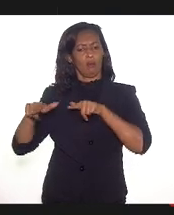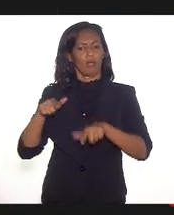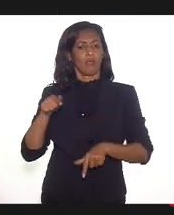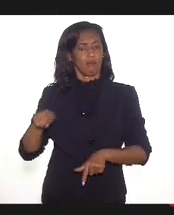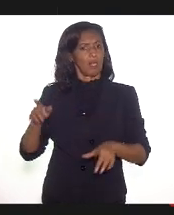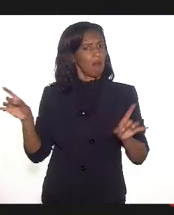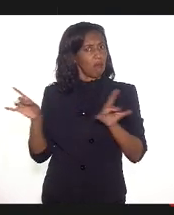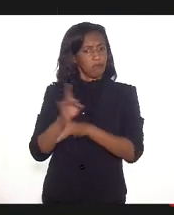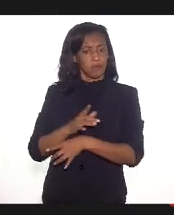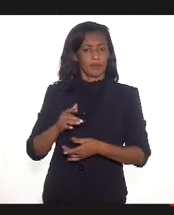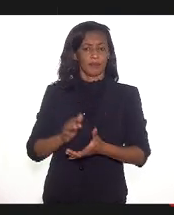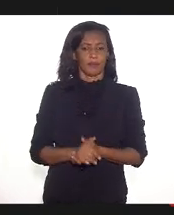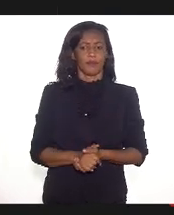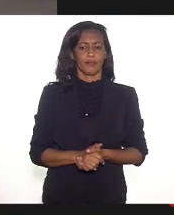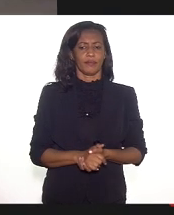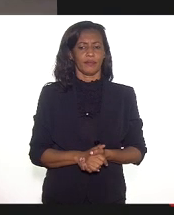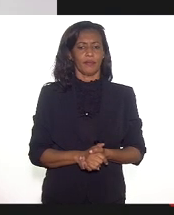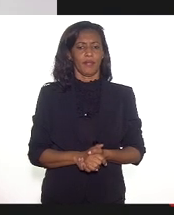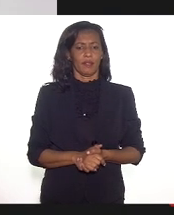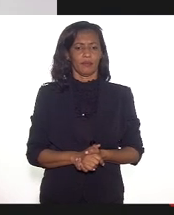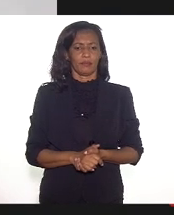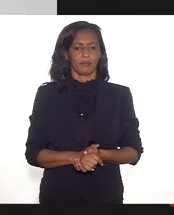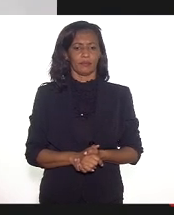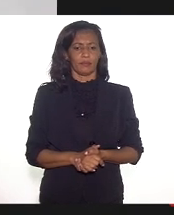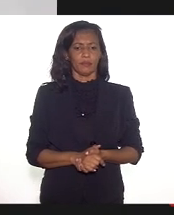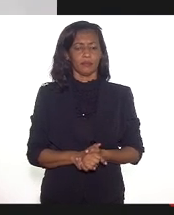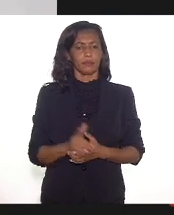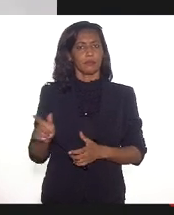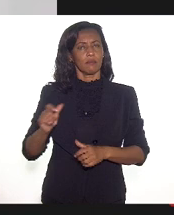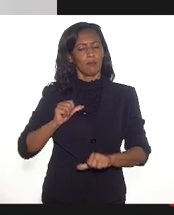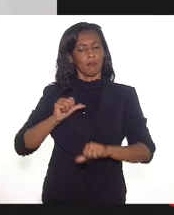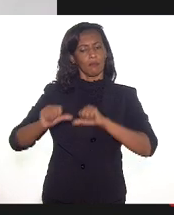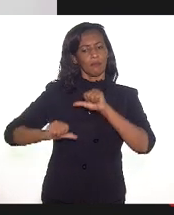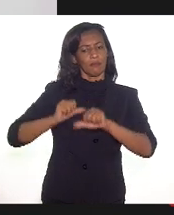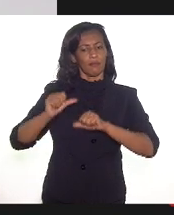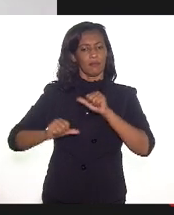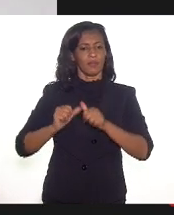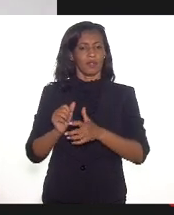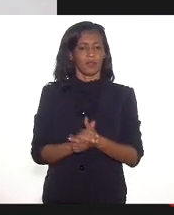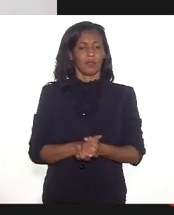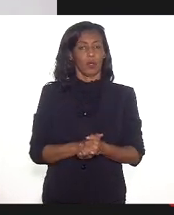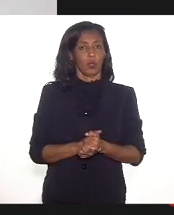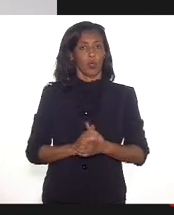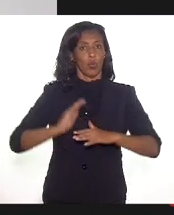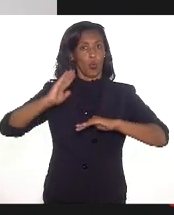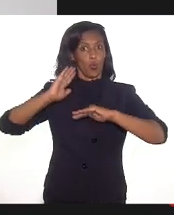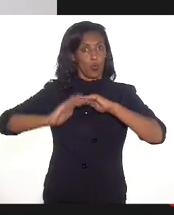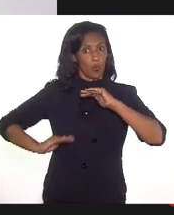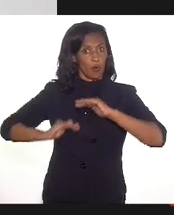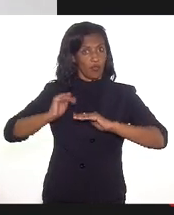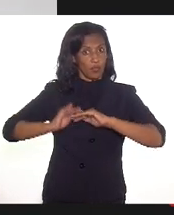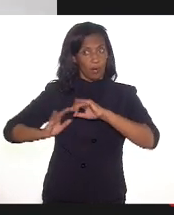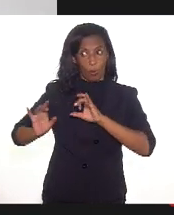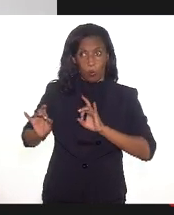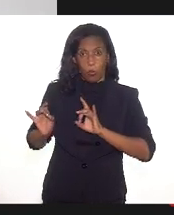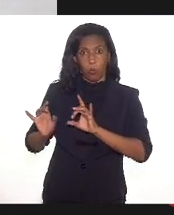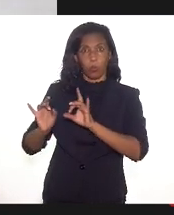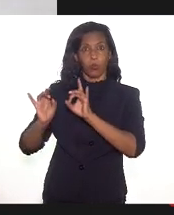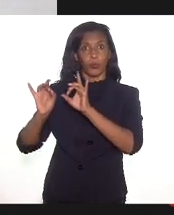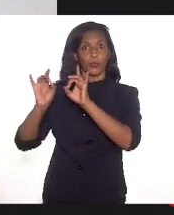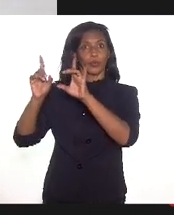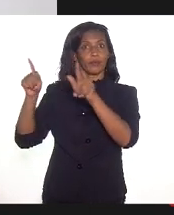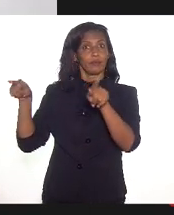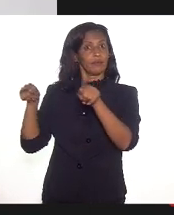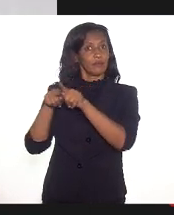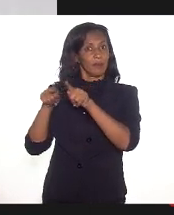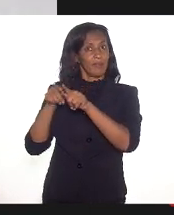acabam, digamos assim, se tornando um tipo de profissional muito especializado, até porque